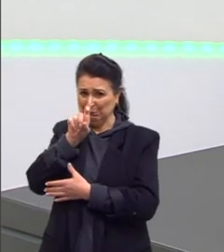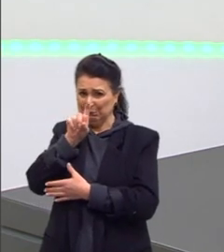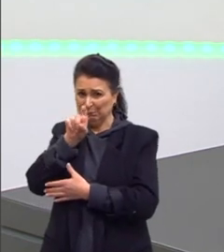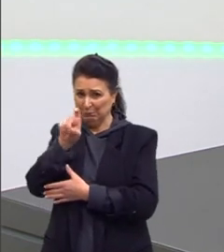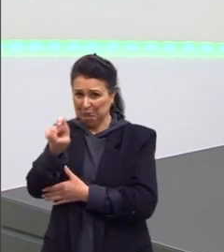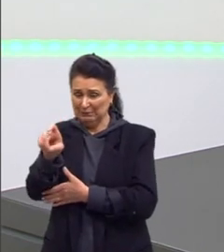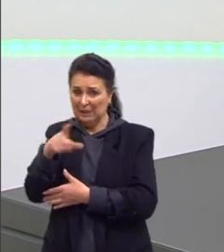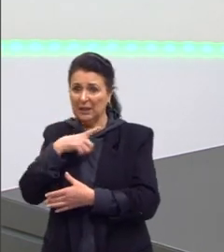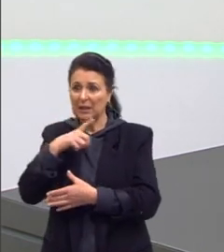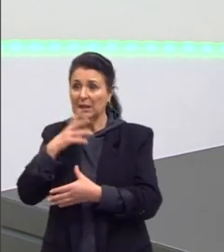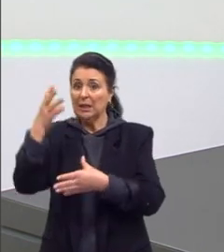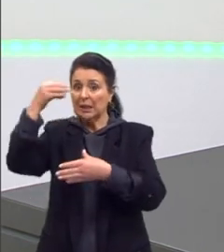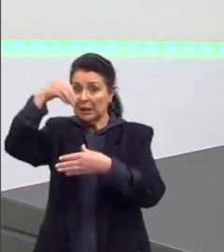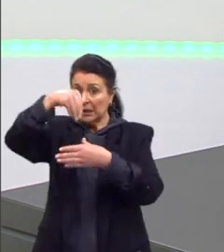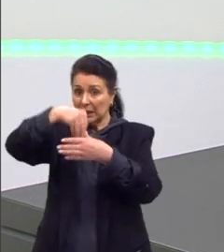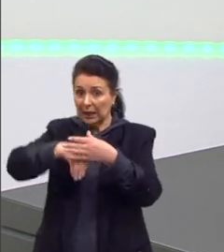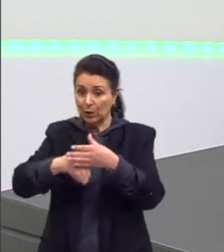frasco